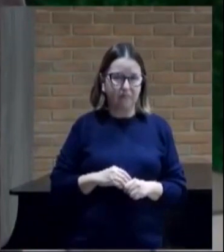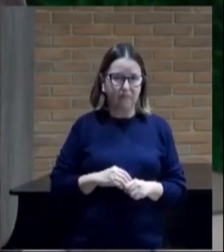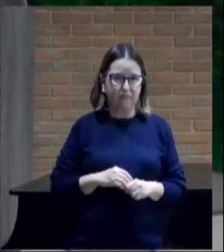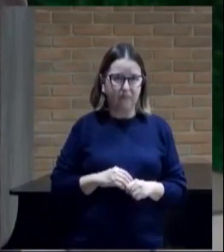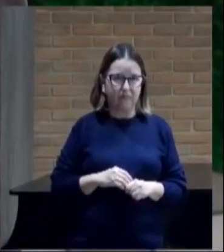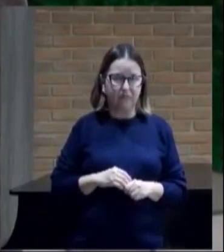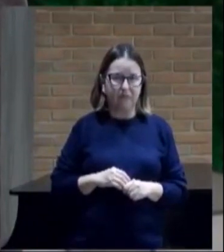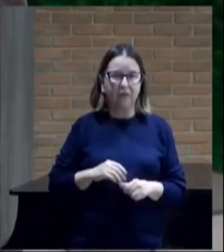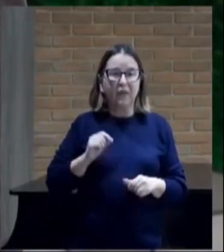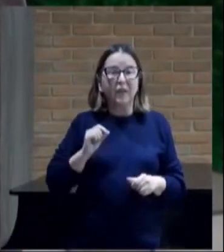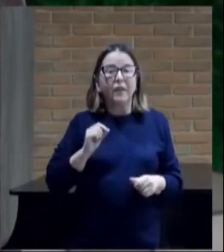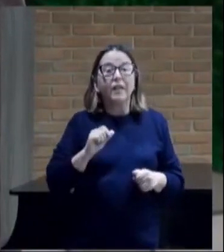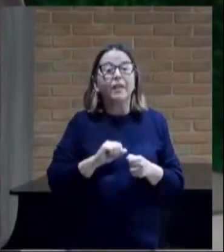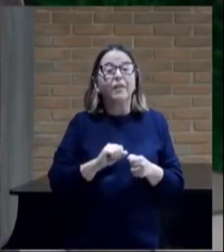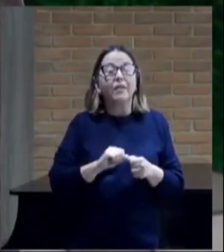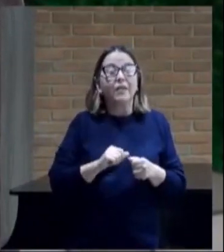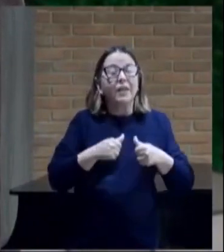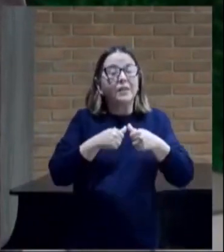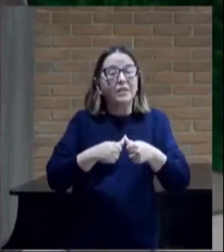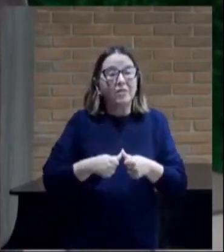quem é que faz isso